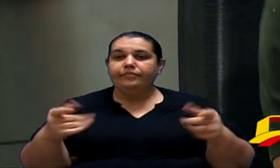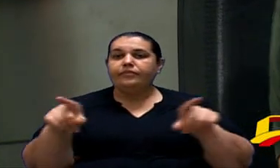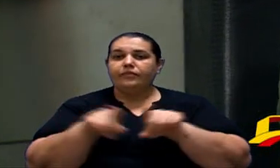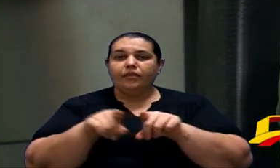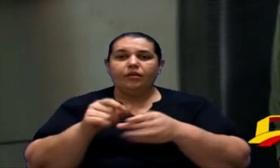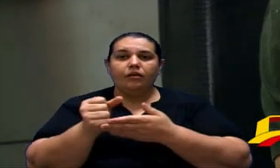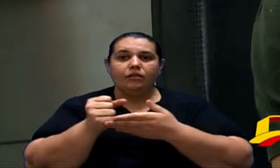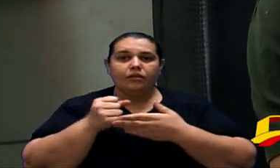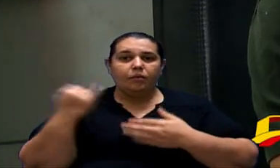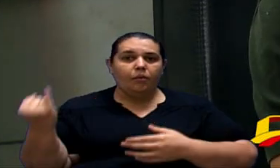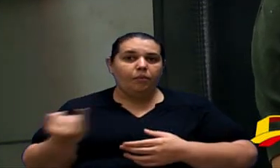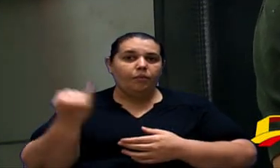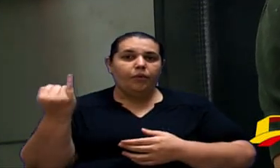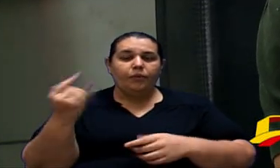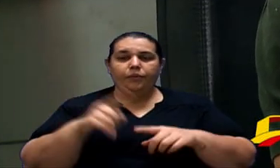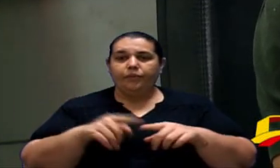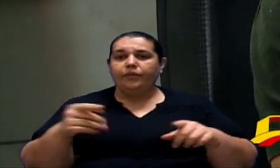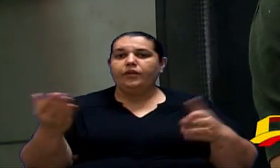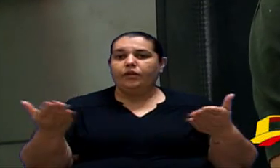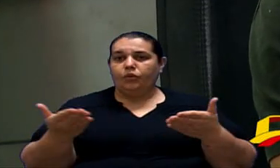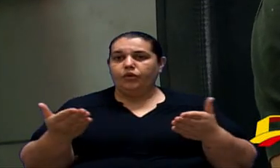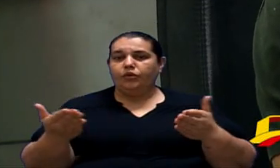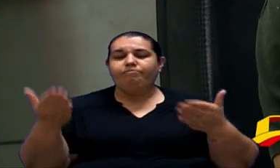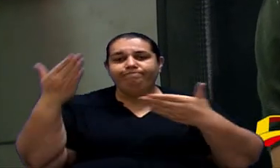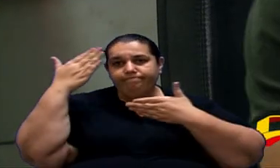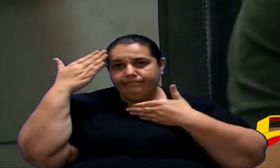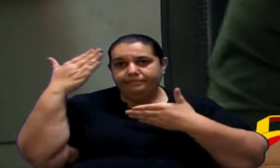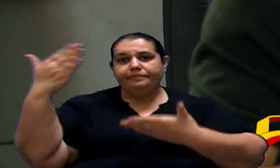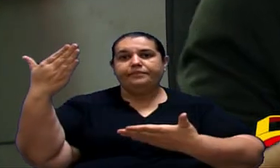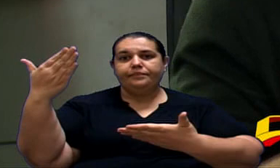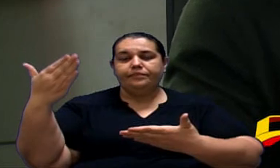trazer essa importante causa aqui. Muito obrigado.